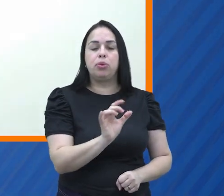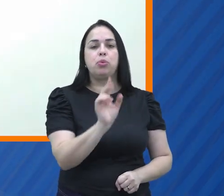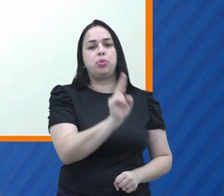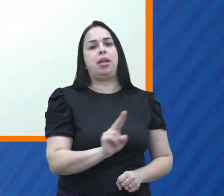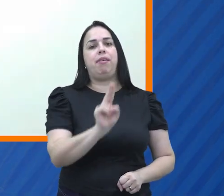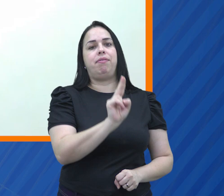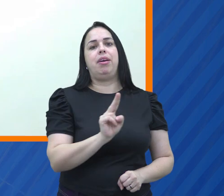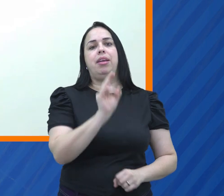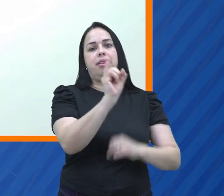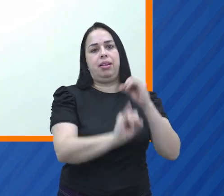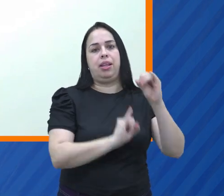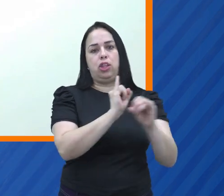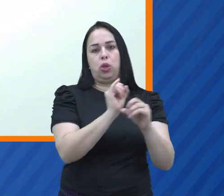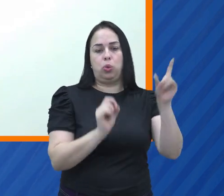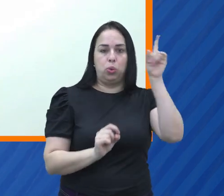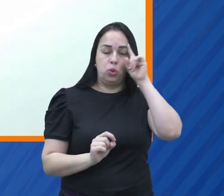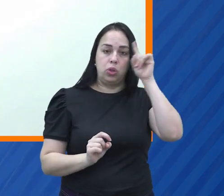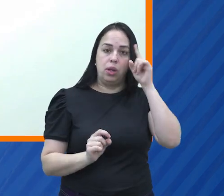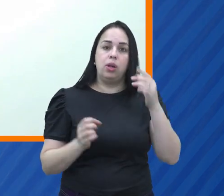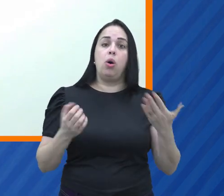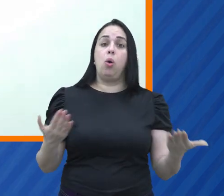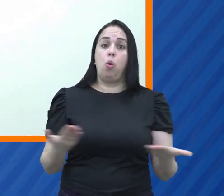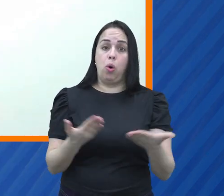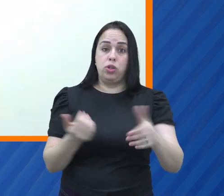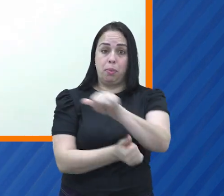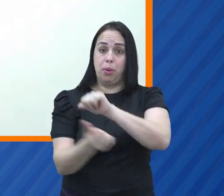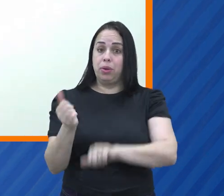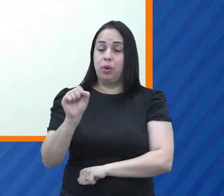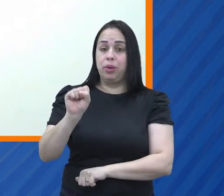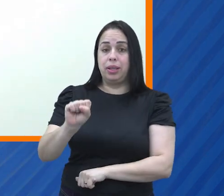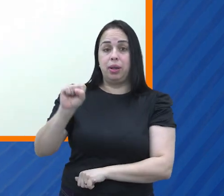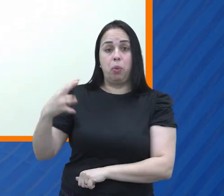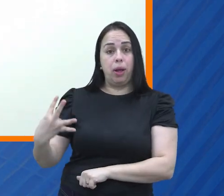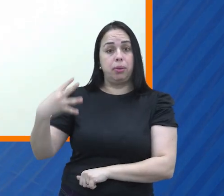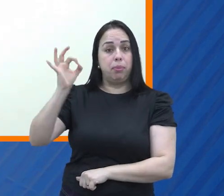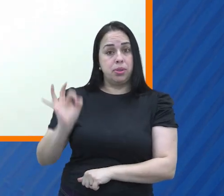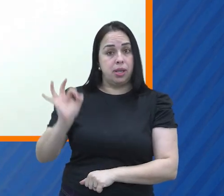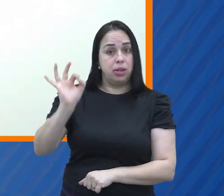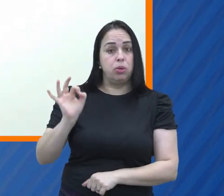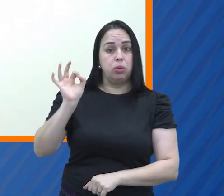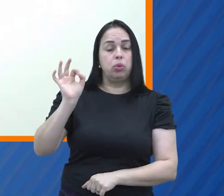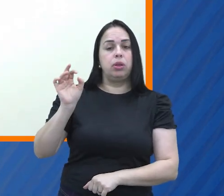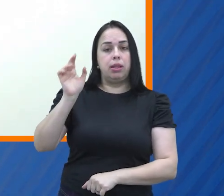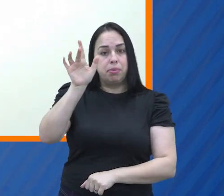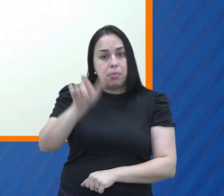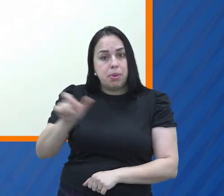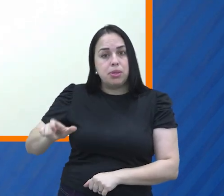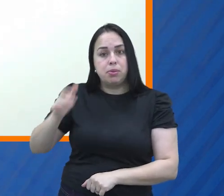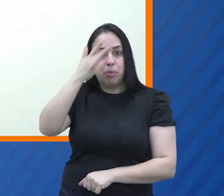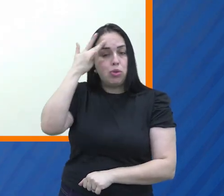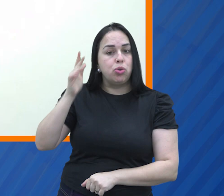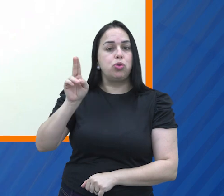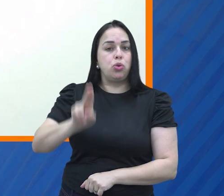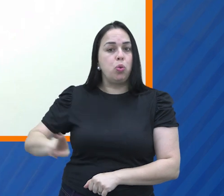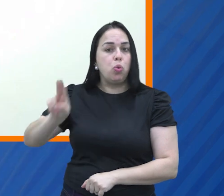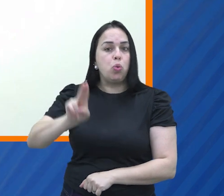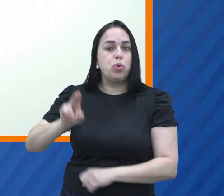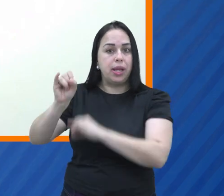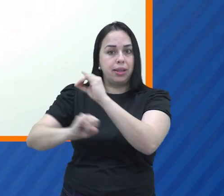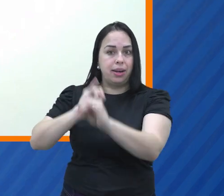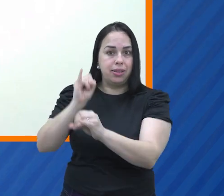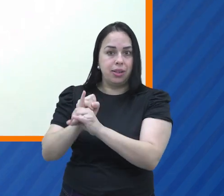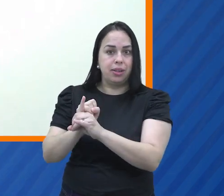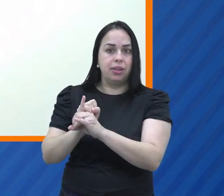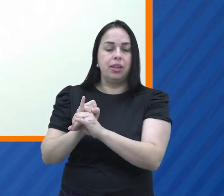metade deles usavam a internet todo dia. Hoje a gente tem 83, 84% de usuários de internet no Brasil e todos eles, quase